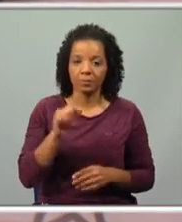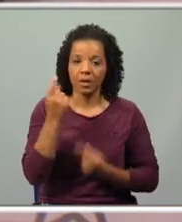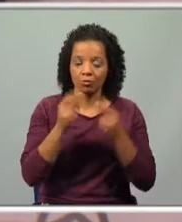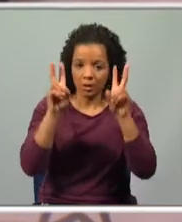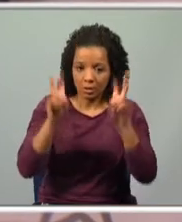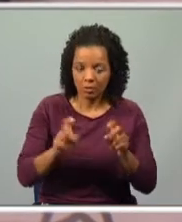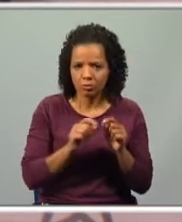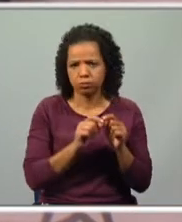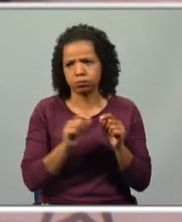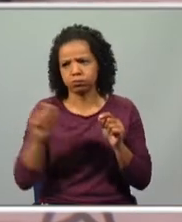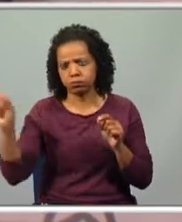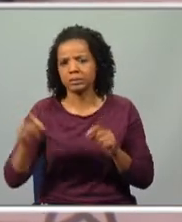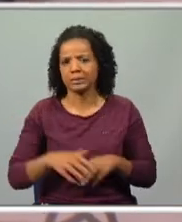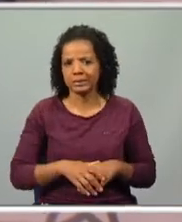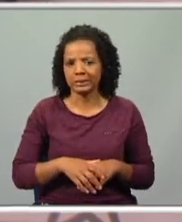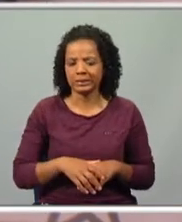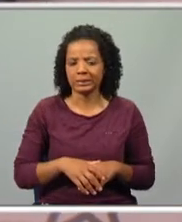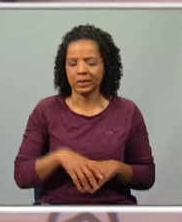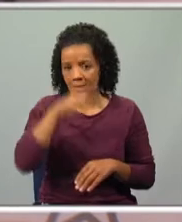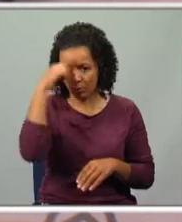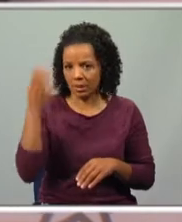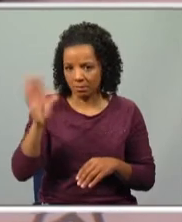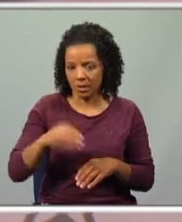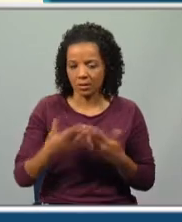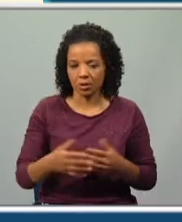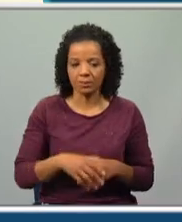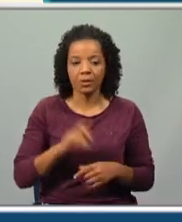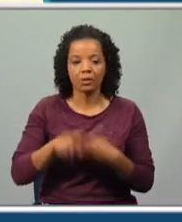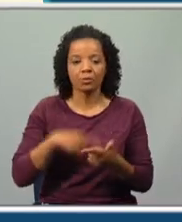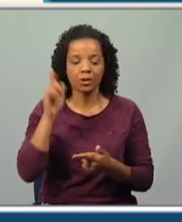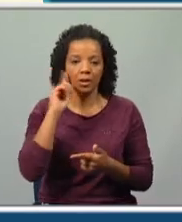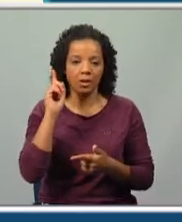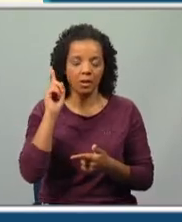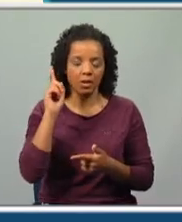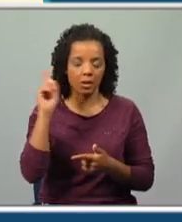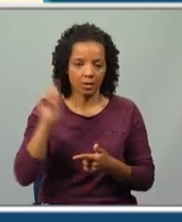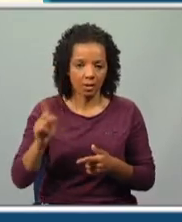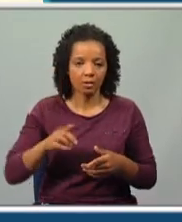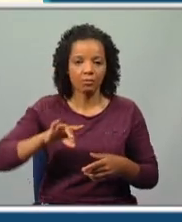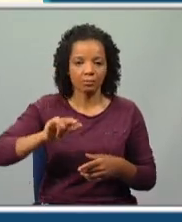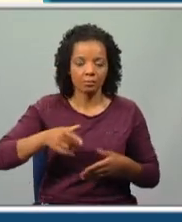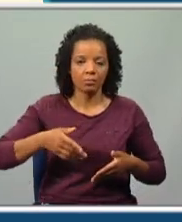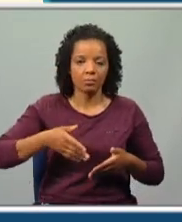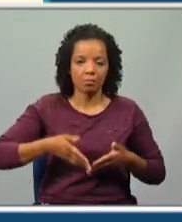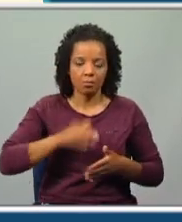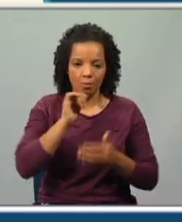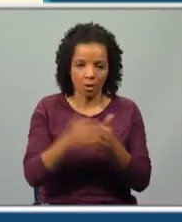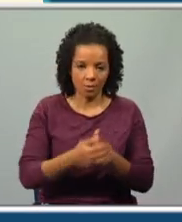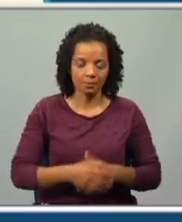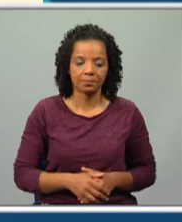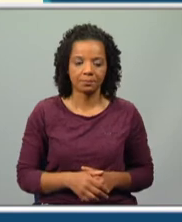títulos são extensos. Portanto, aqui vamos ter um bocadinho mais de dificuldade. Por fim, a data e o local da morte. Ouve então com atenção.